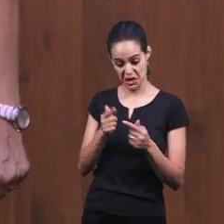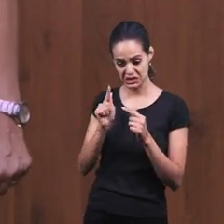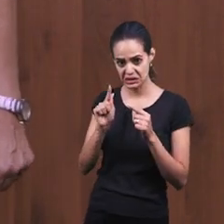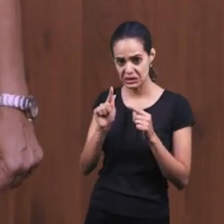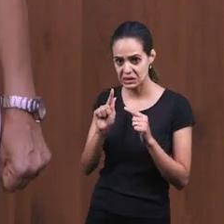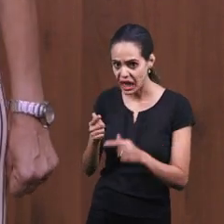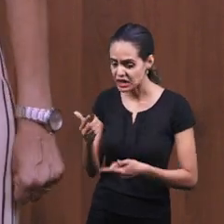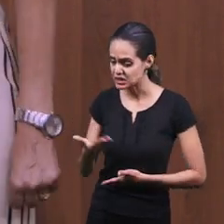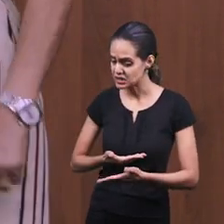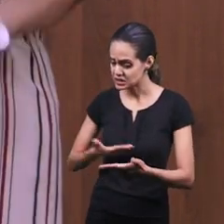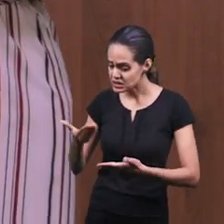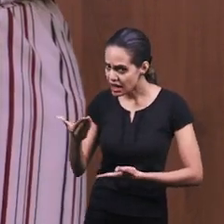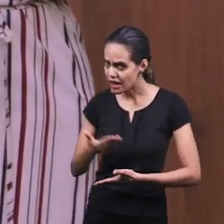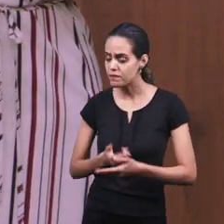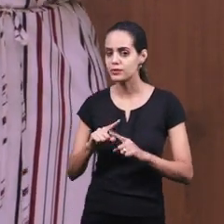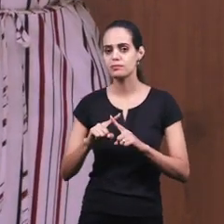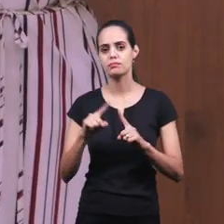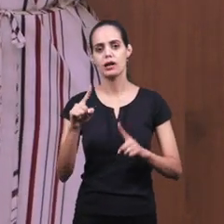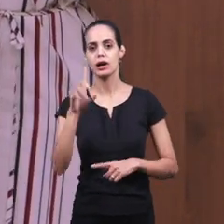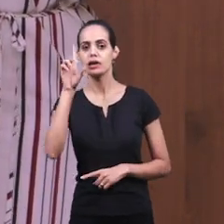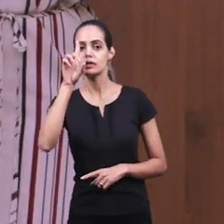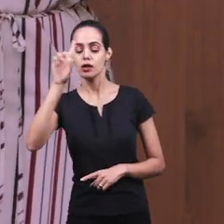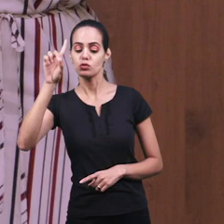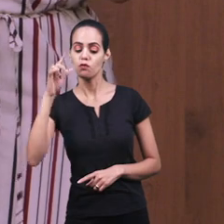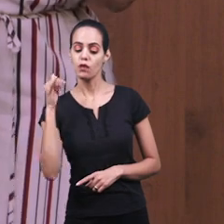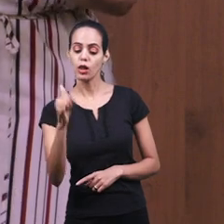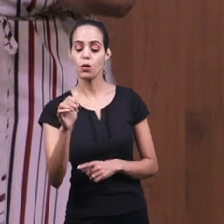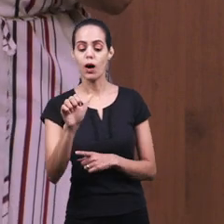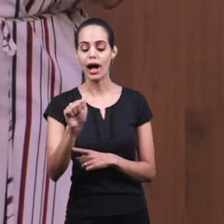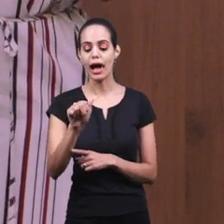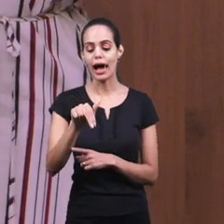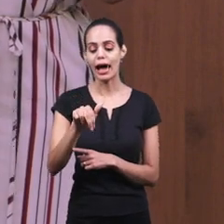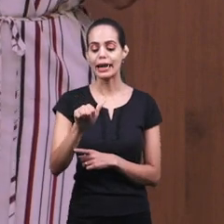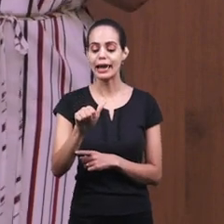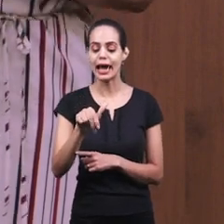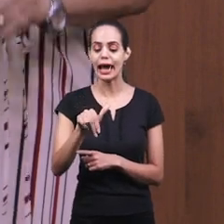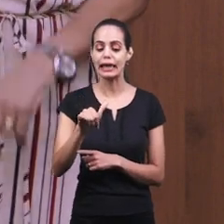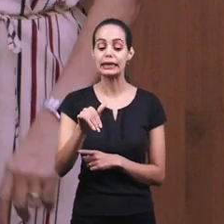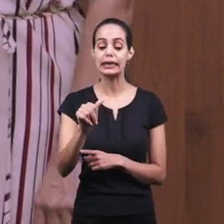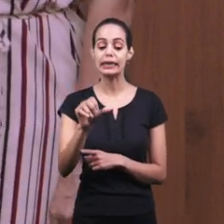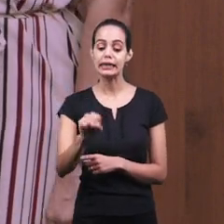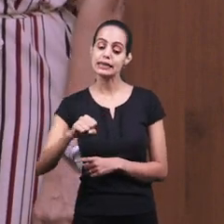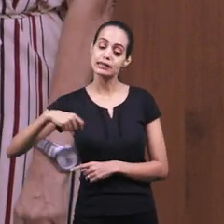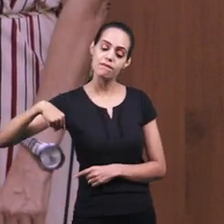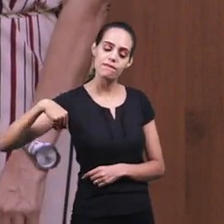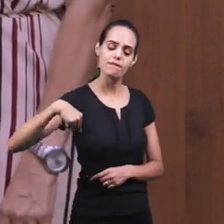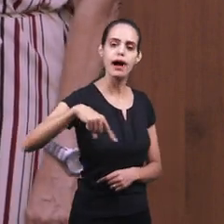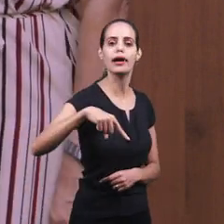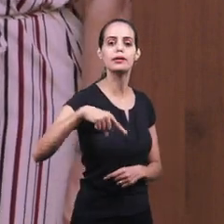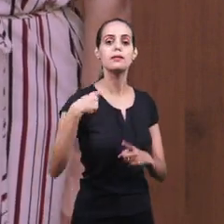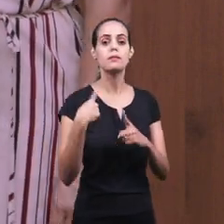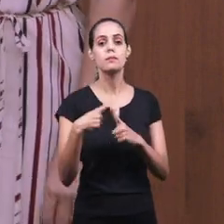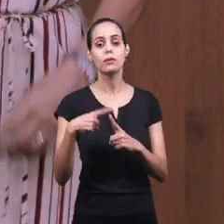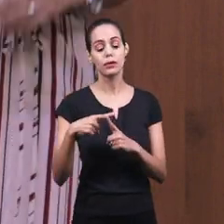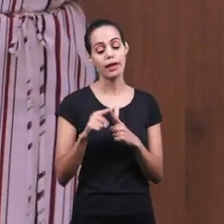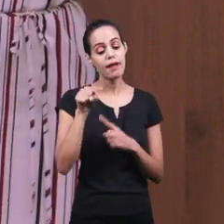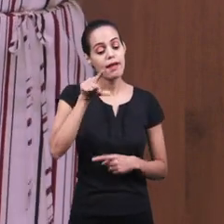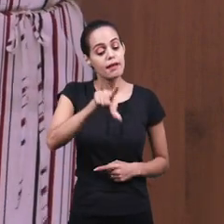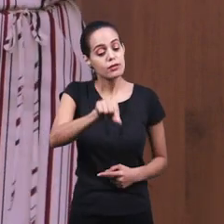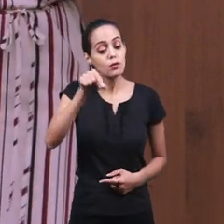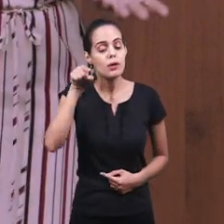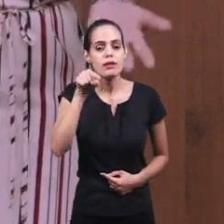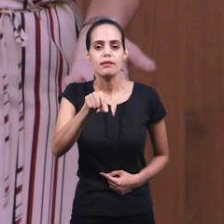Mas Deus falou com ele Vai Porque ele é um vaso escolhido Para